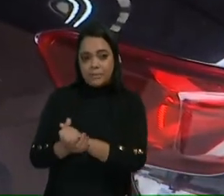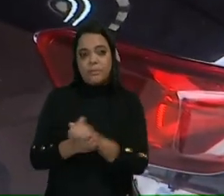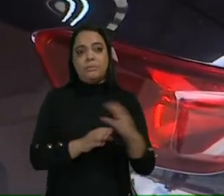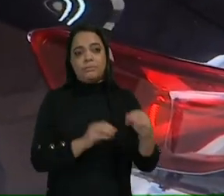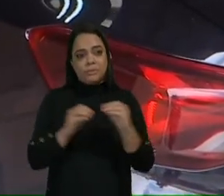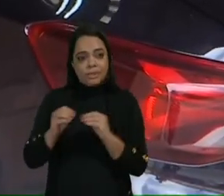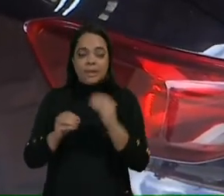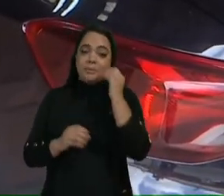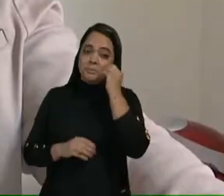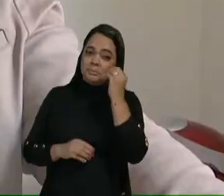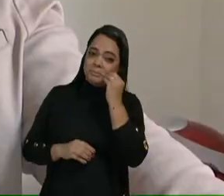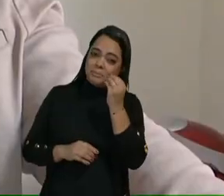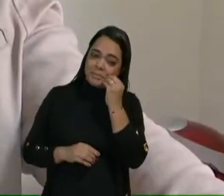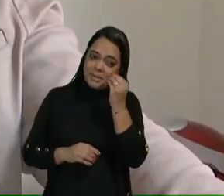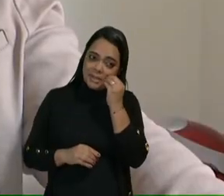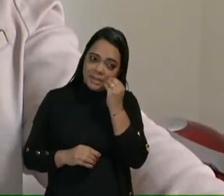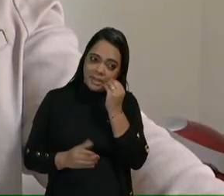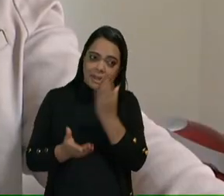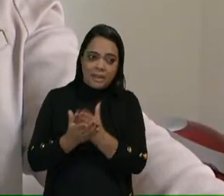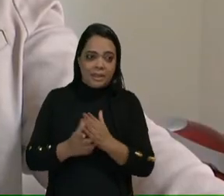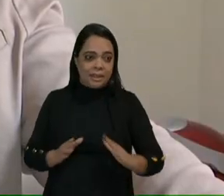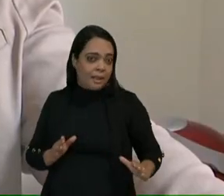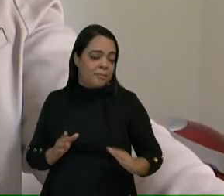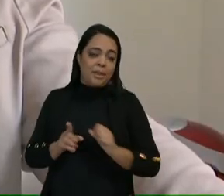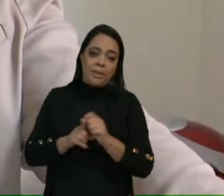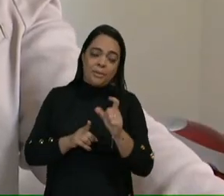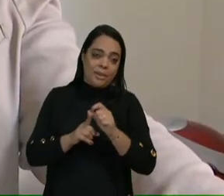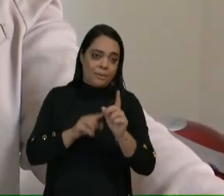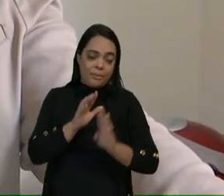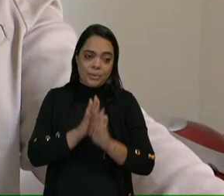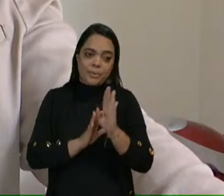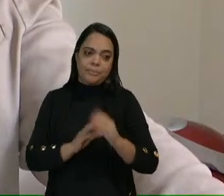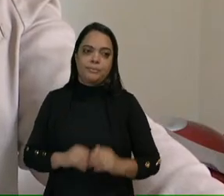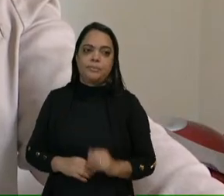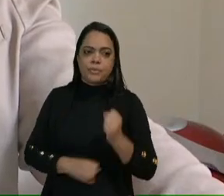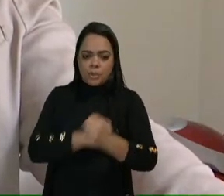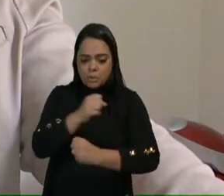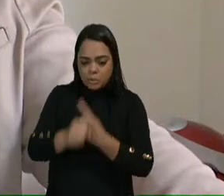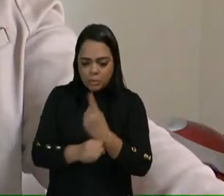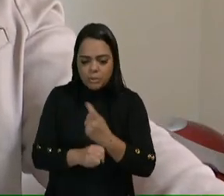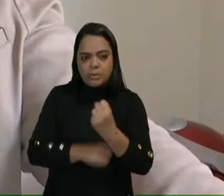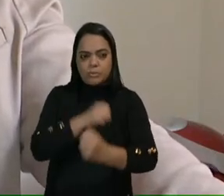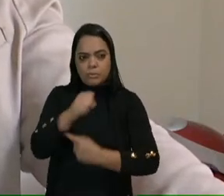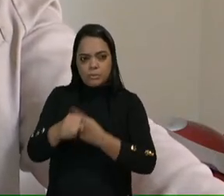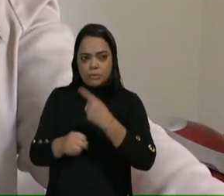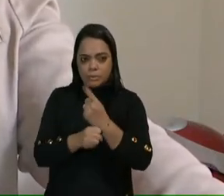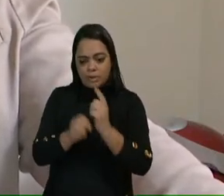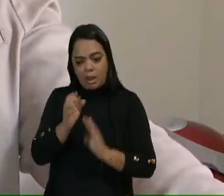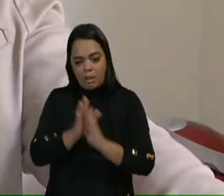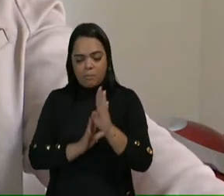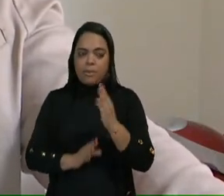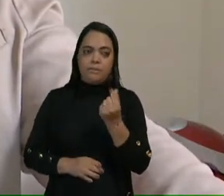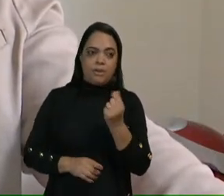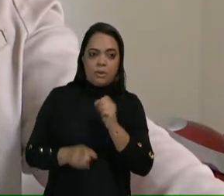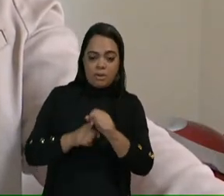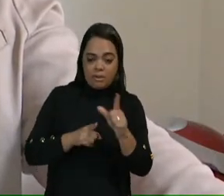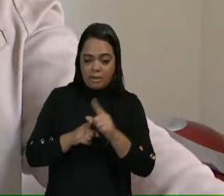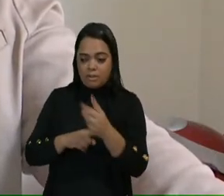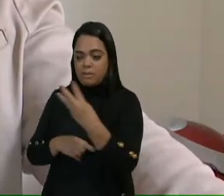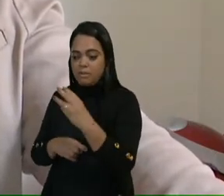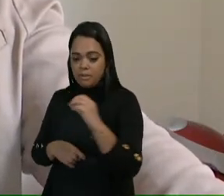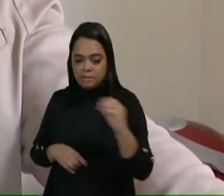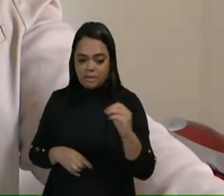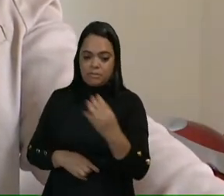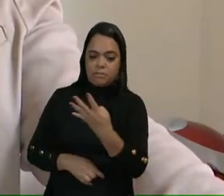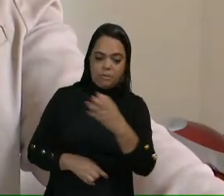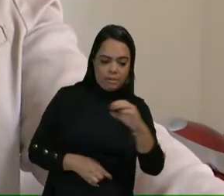constantes do aluguel. Todo ano tem reajuste, é coisa de 300, 400, 500, já chegou a ser 500